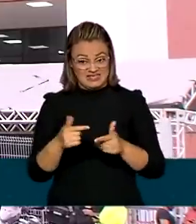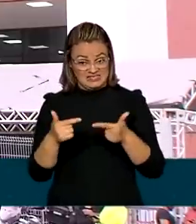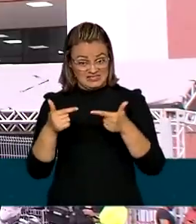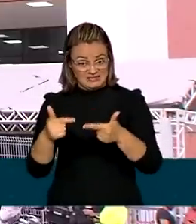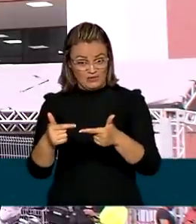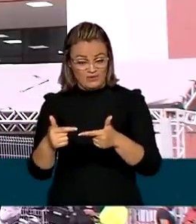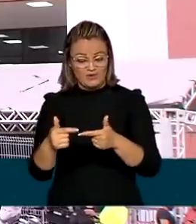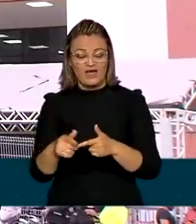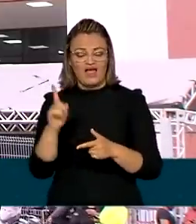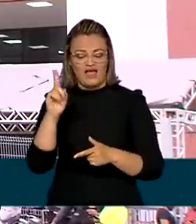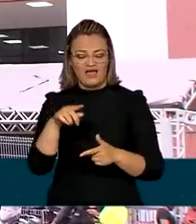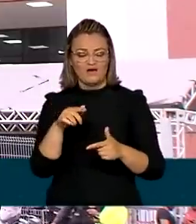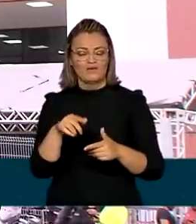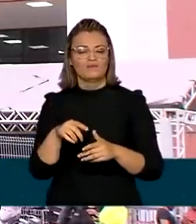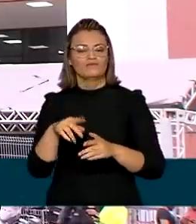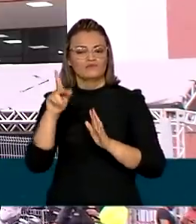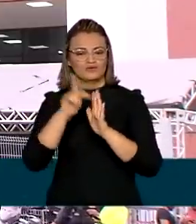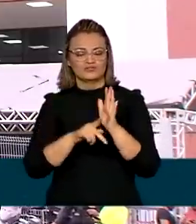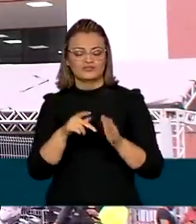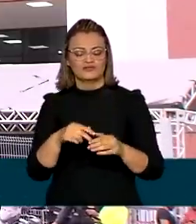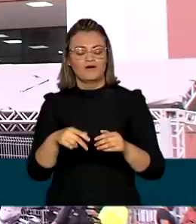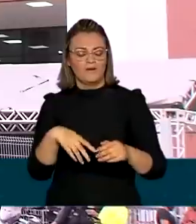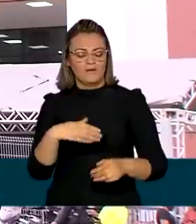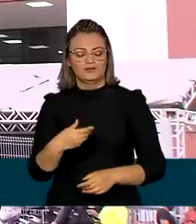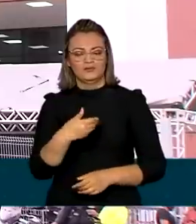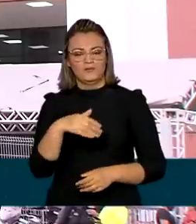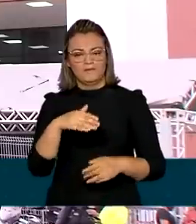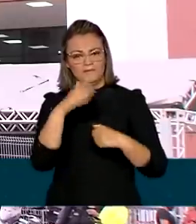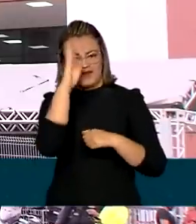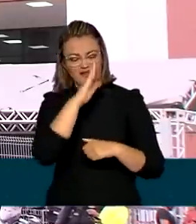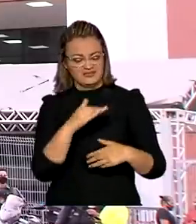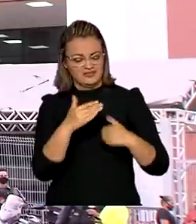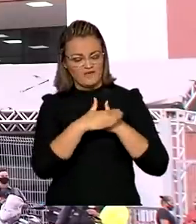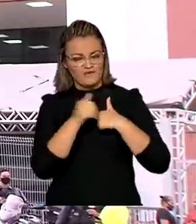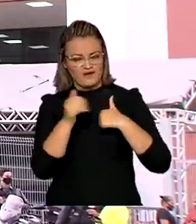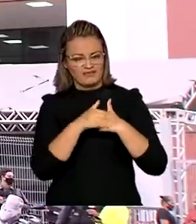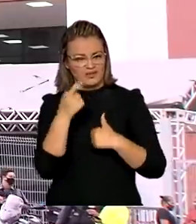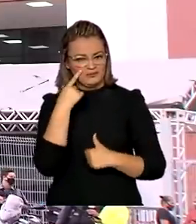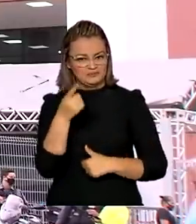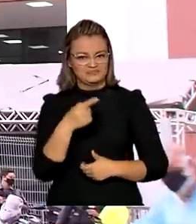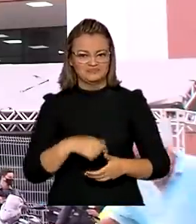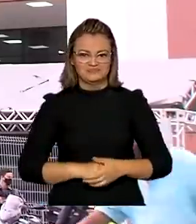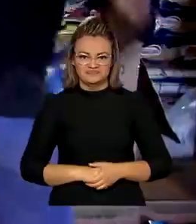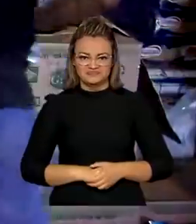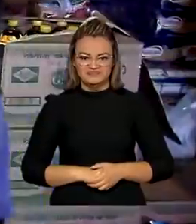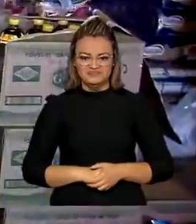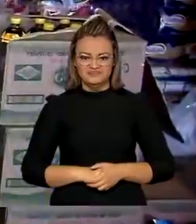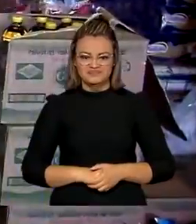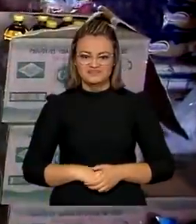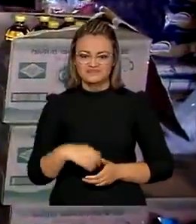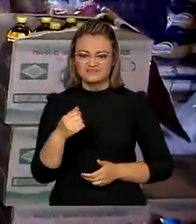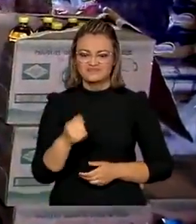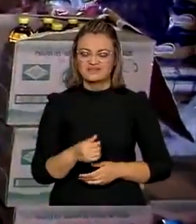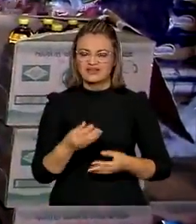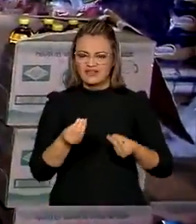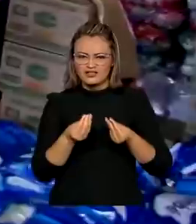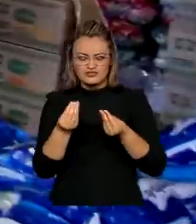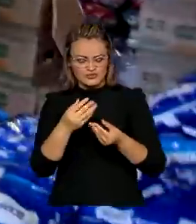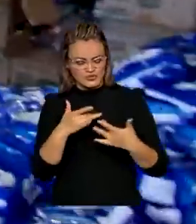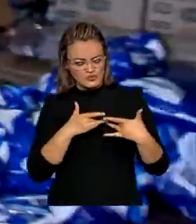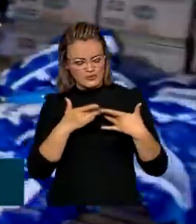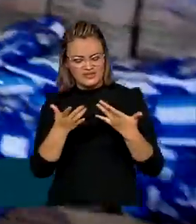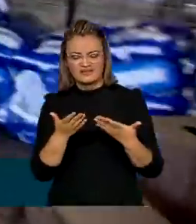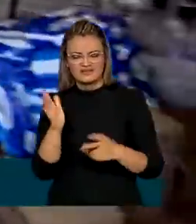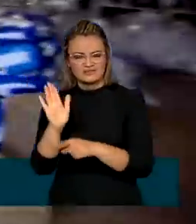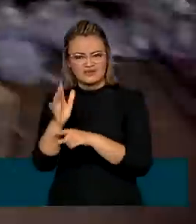parte da iniciativa Brasil Fraterno. Vamos assistir na reportagem. Levar solidariedade para